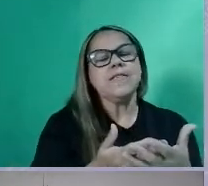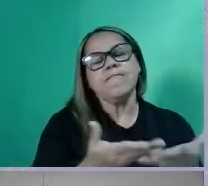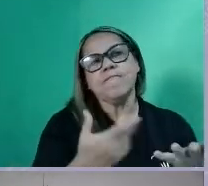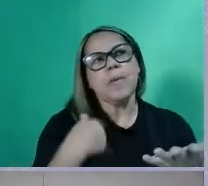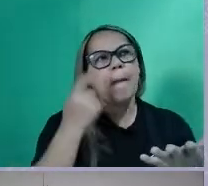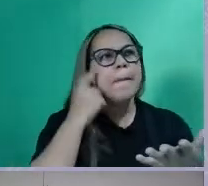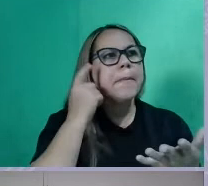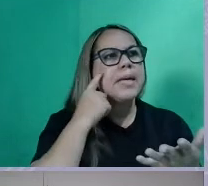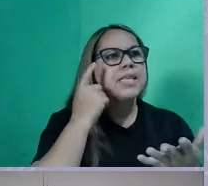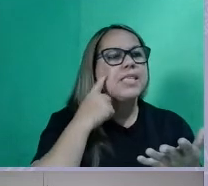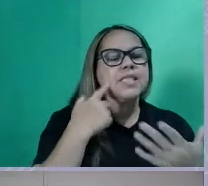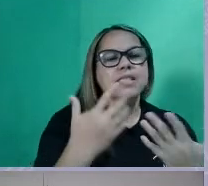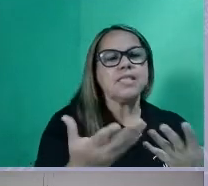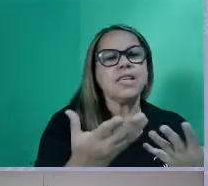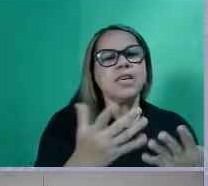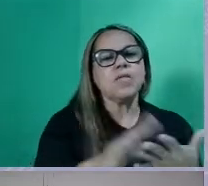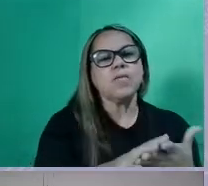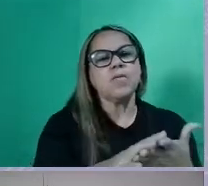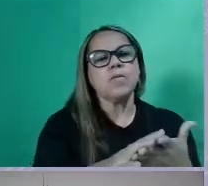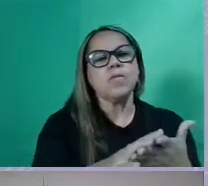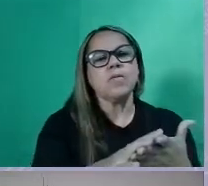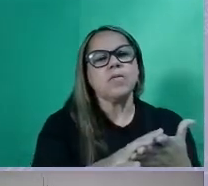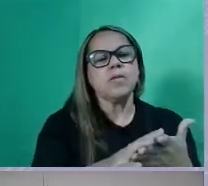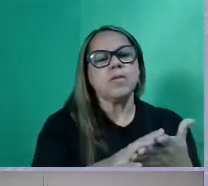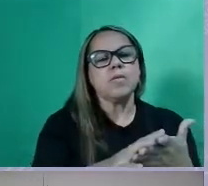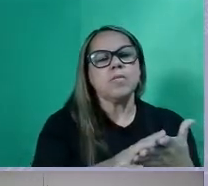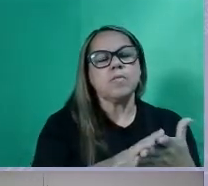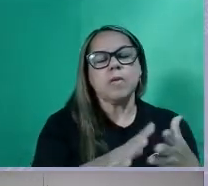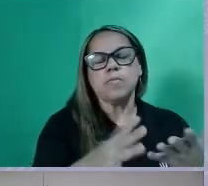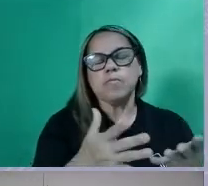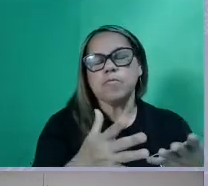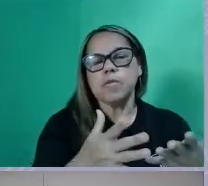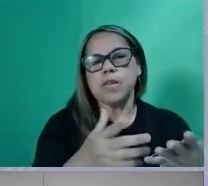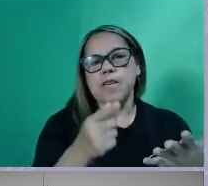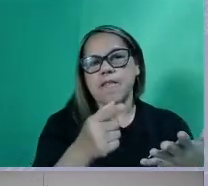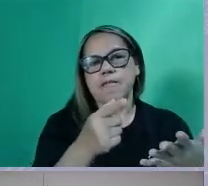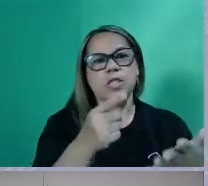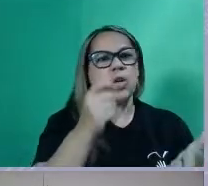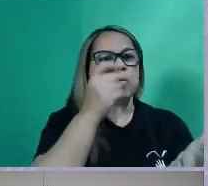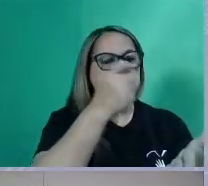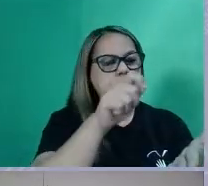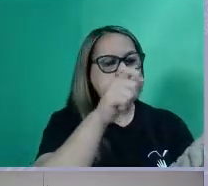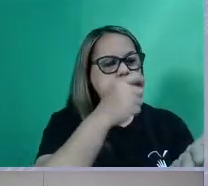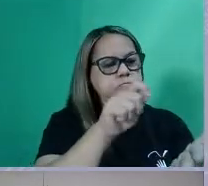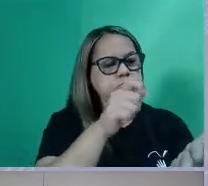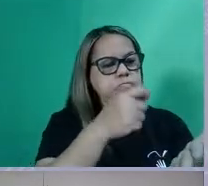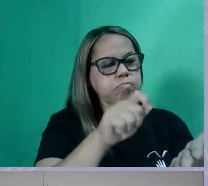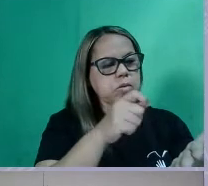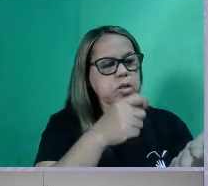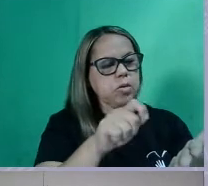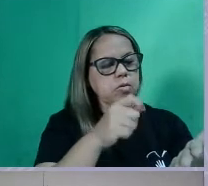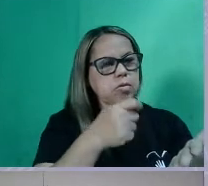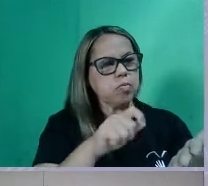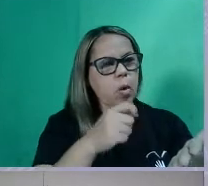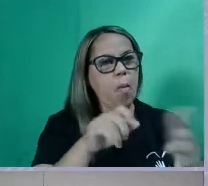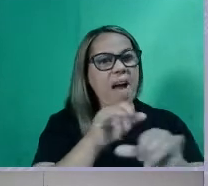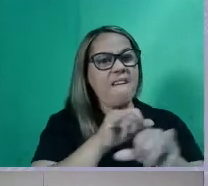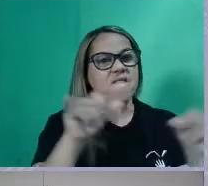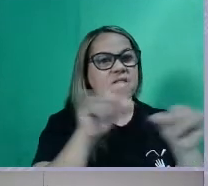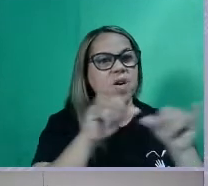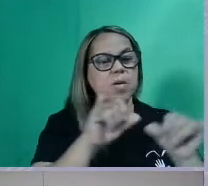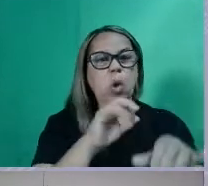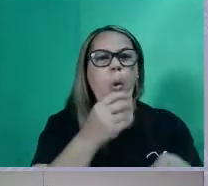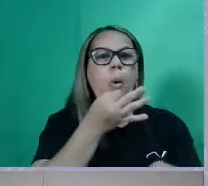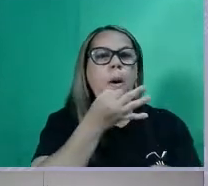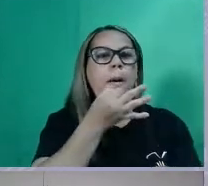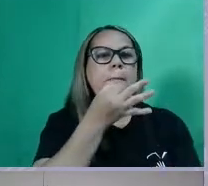quando não há uma cadência de leitura para o seu avaliador, quando, de repente, você coloca um dado, uma opinião,